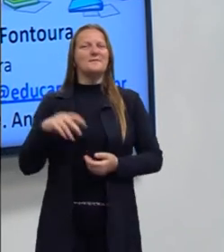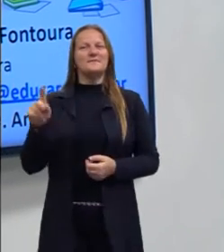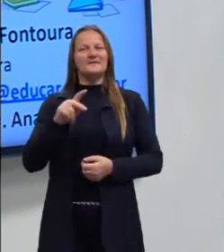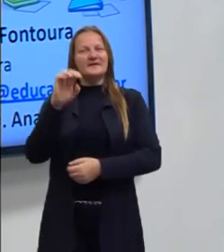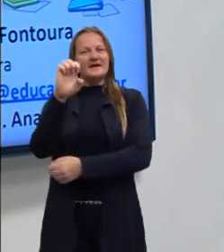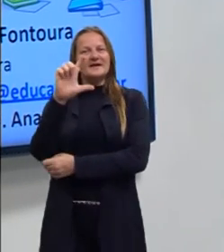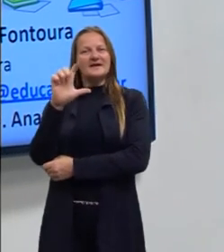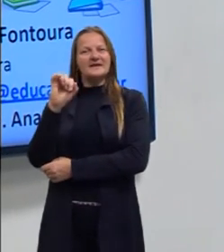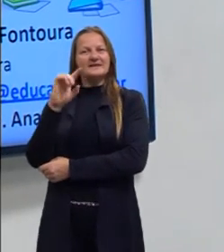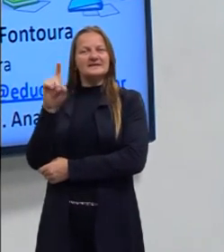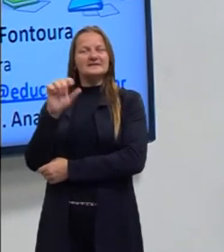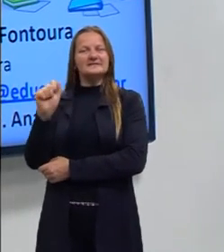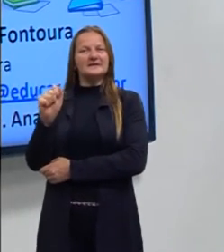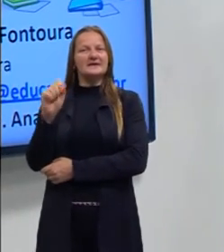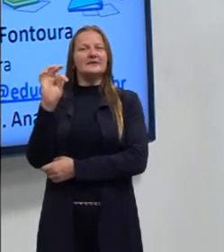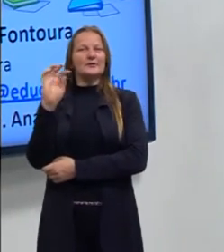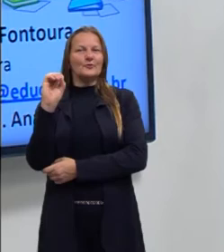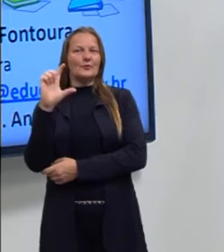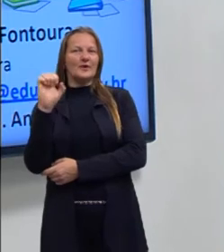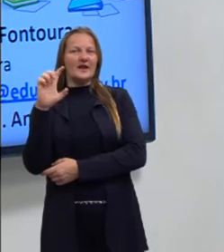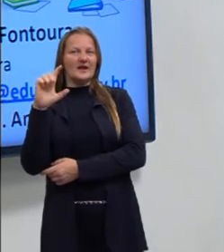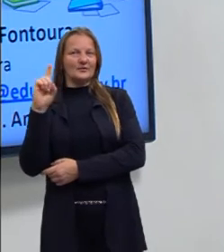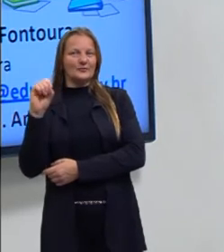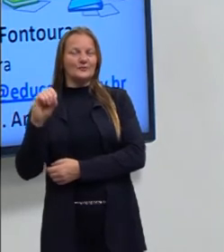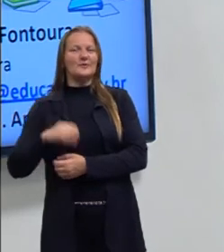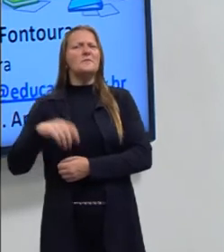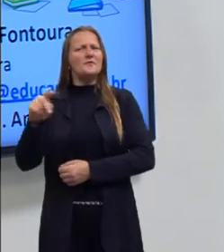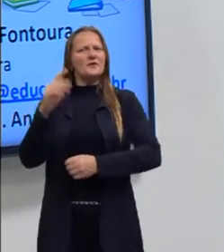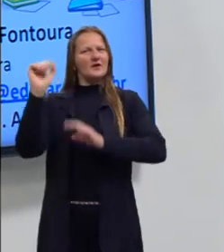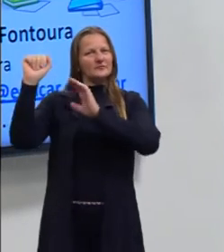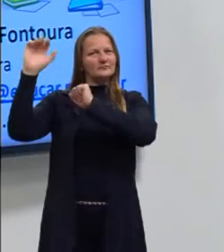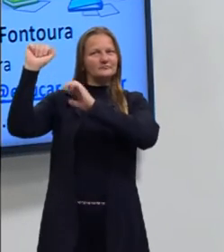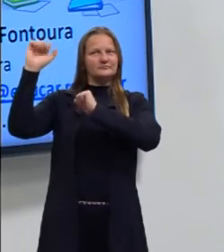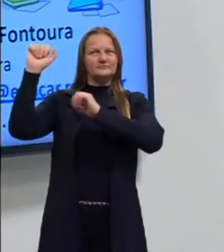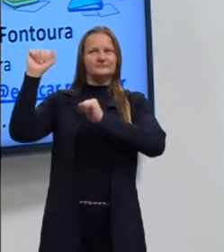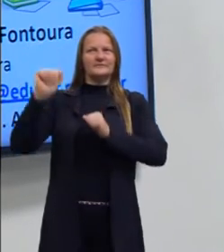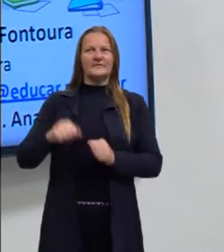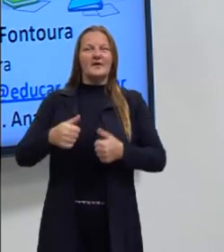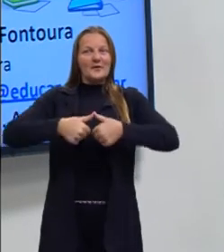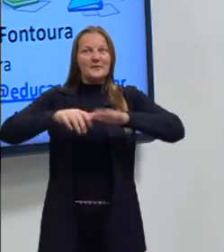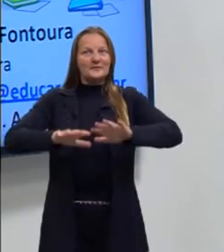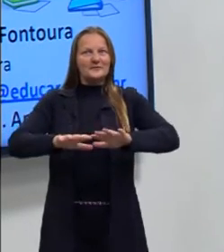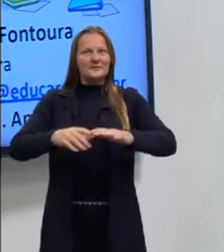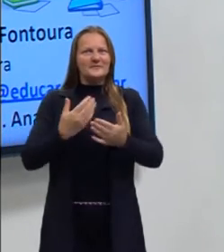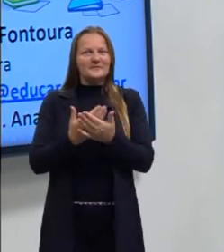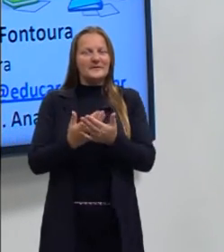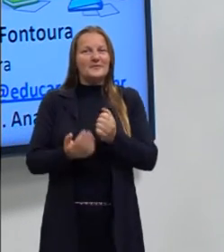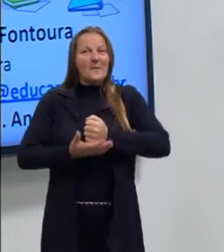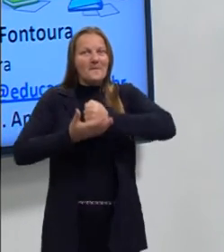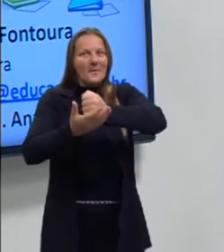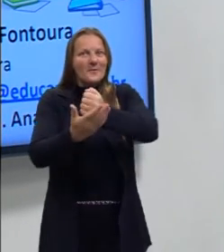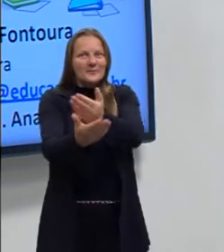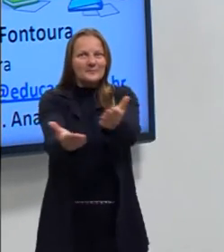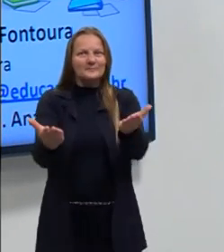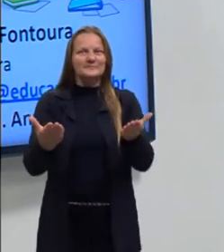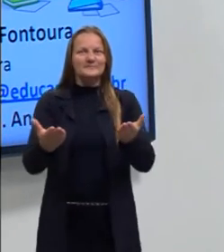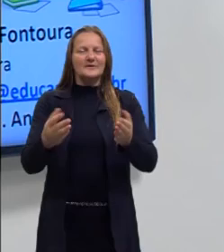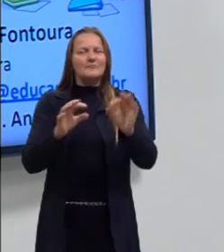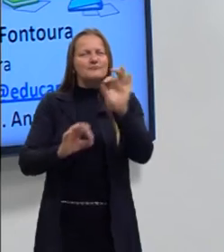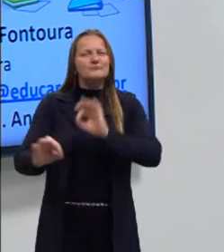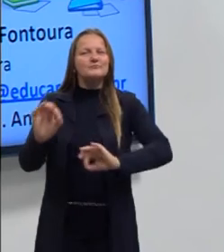professora Elisada Fontoura Toledo, professora de língua espanhola, e aqui estou para te auxiliar também nessa